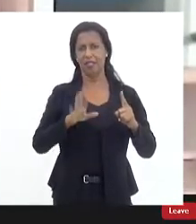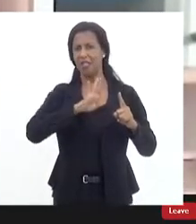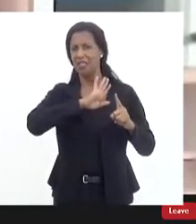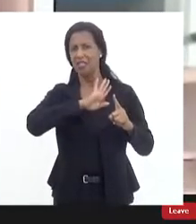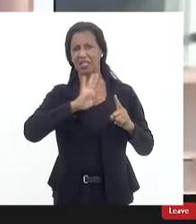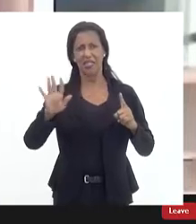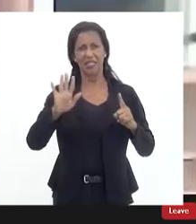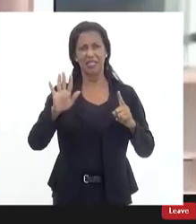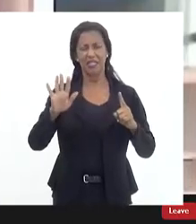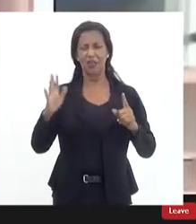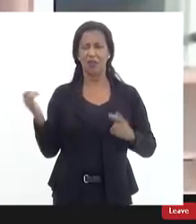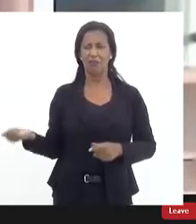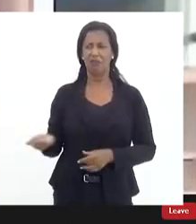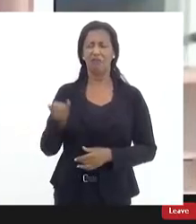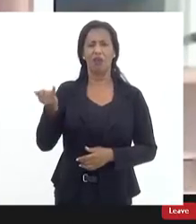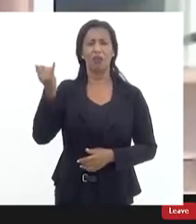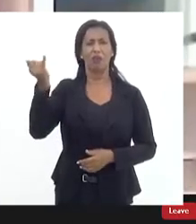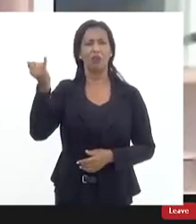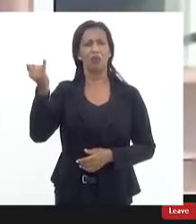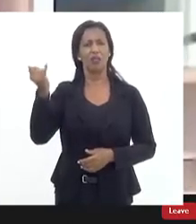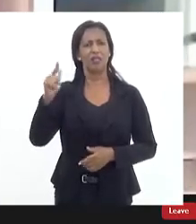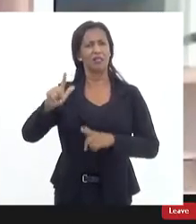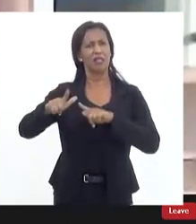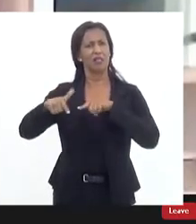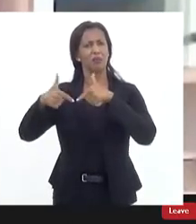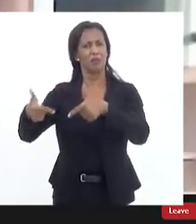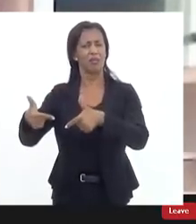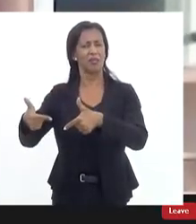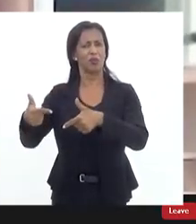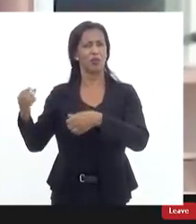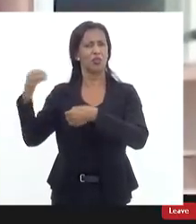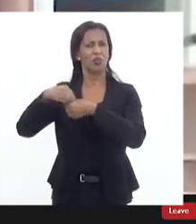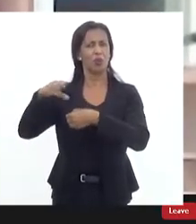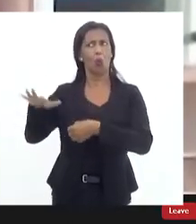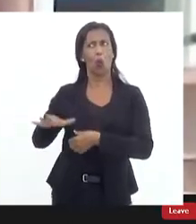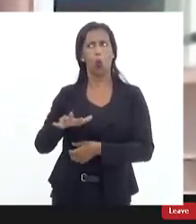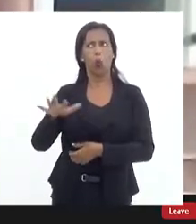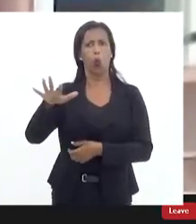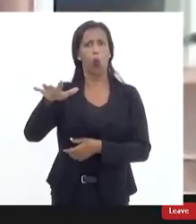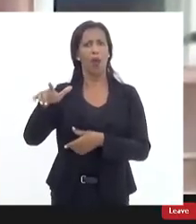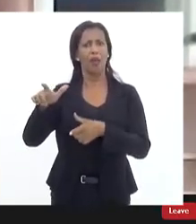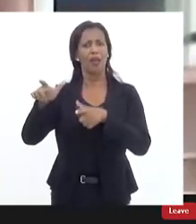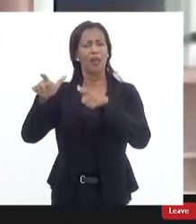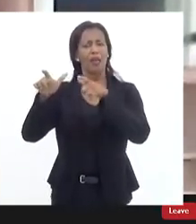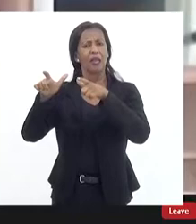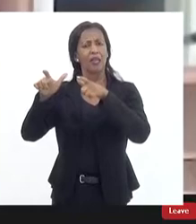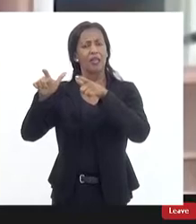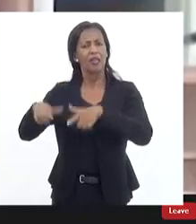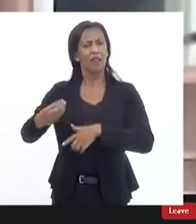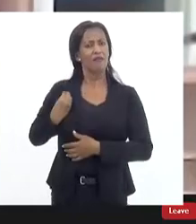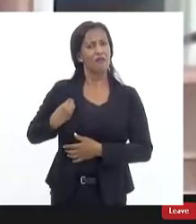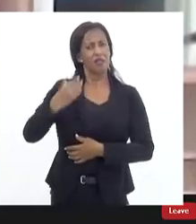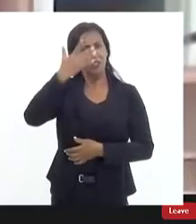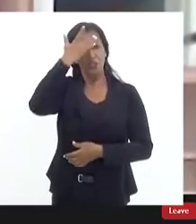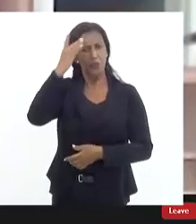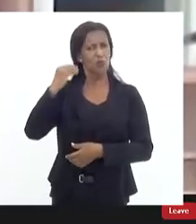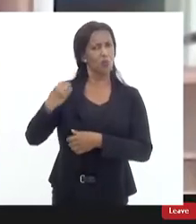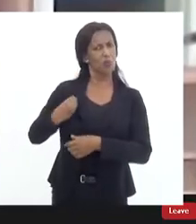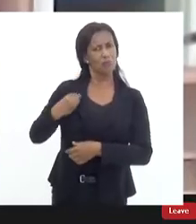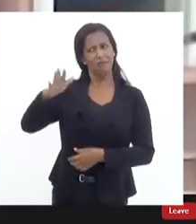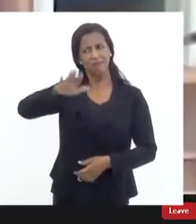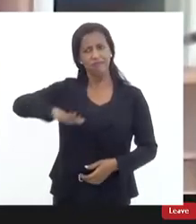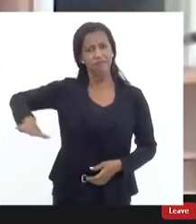operações que não tem objetivo claro e definido e que coloque em risco a vida de pessoas